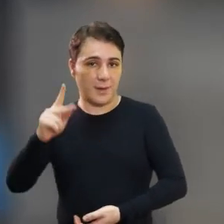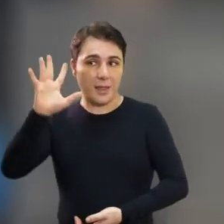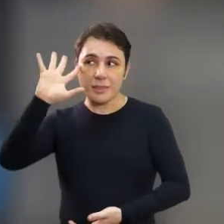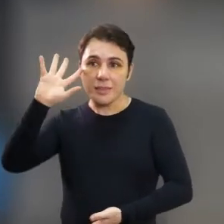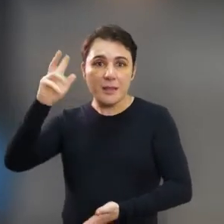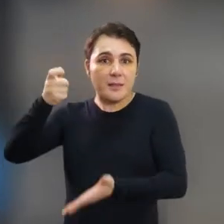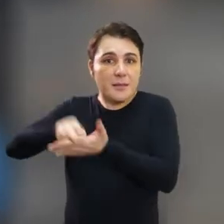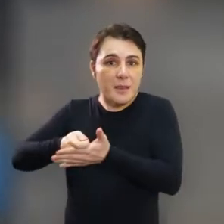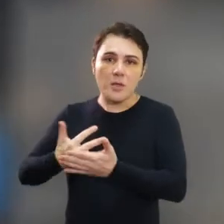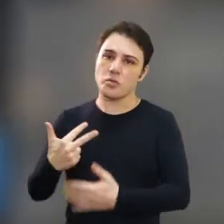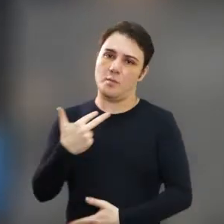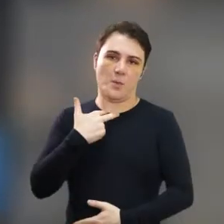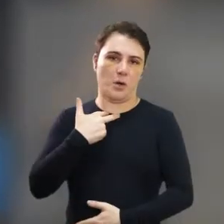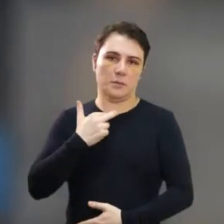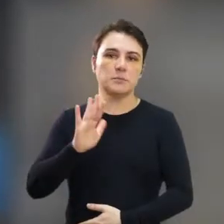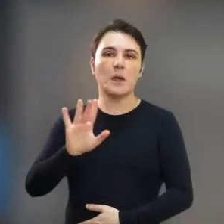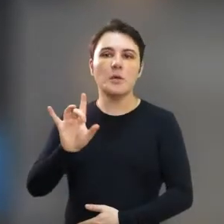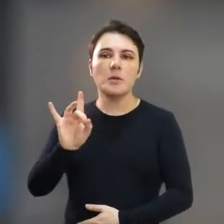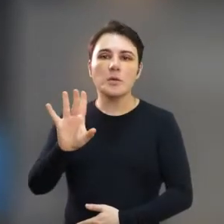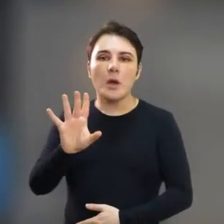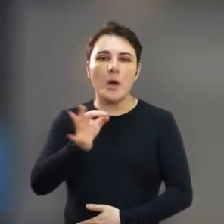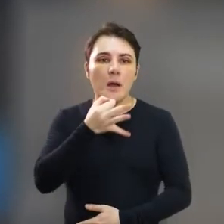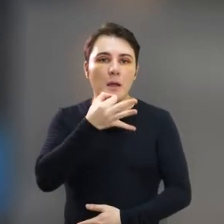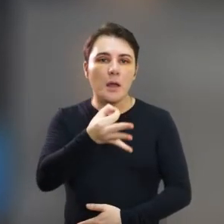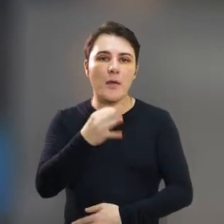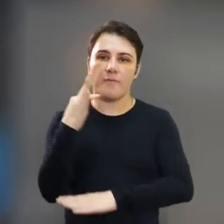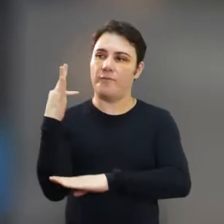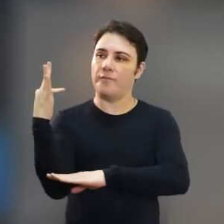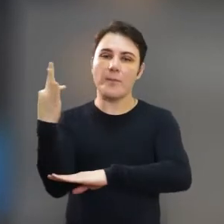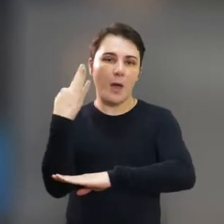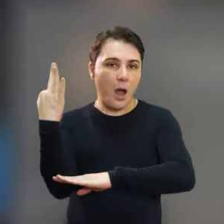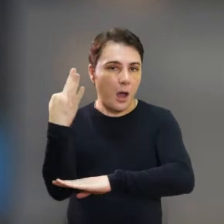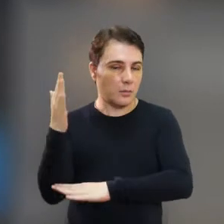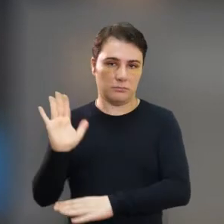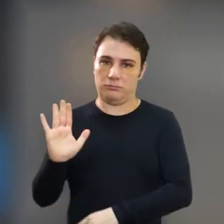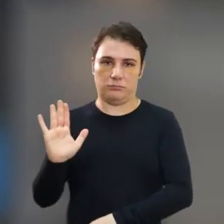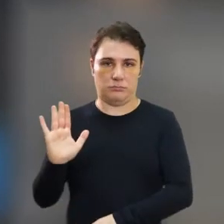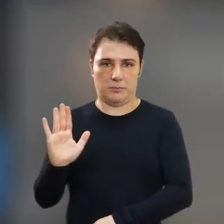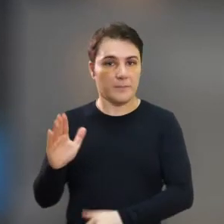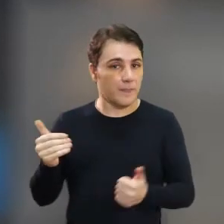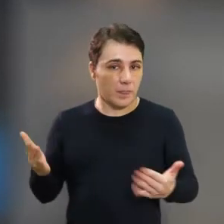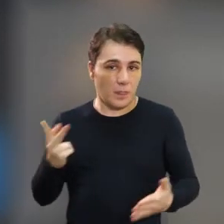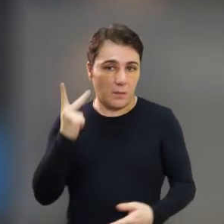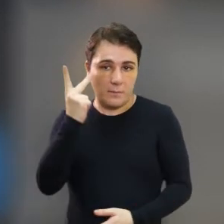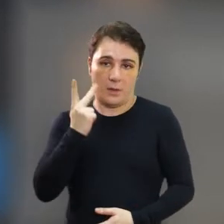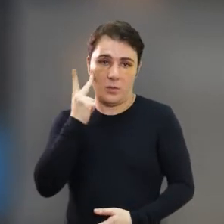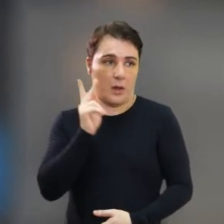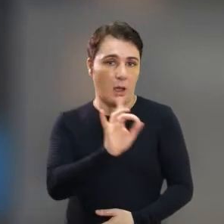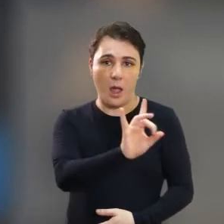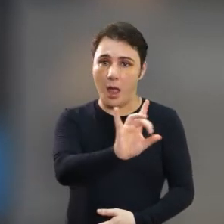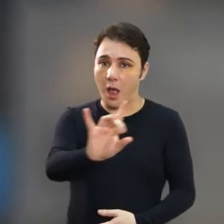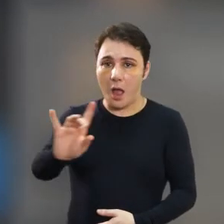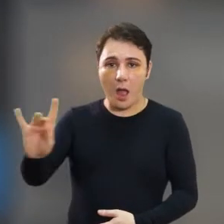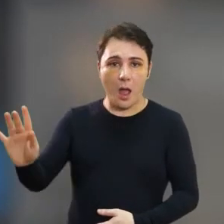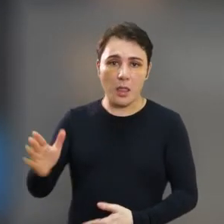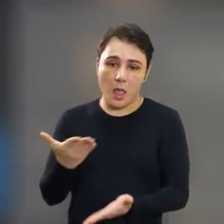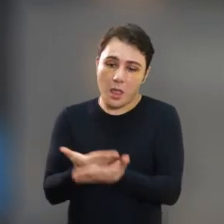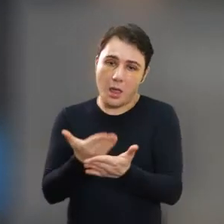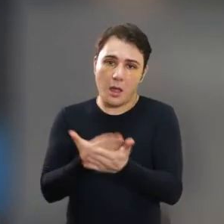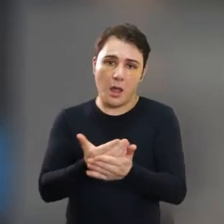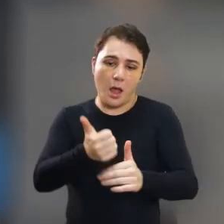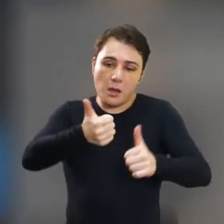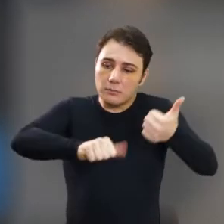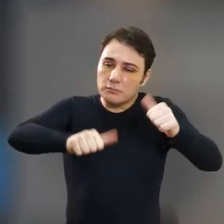ele aponta de maneira técnica, de maneira formal. Cabe ao vereador depois